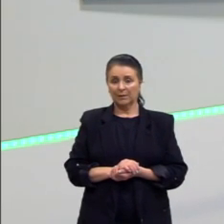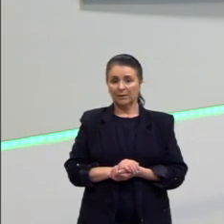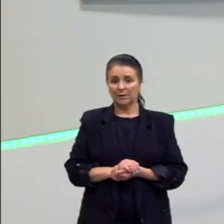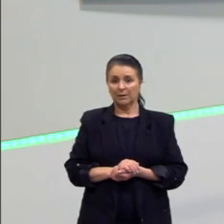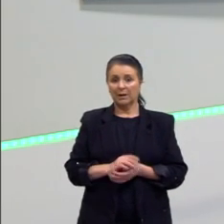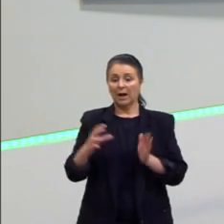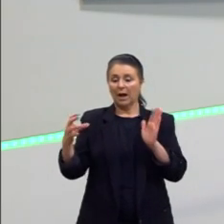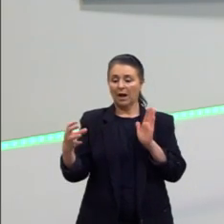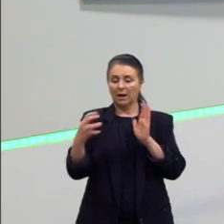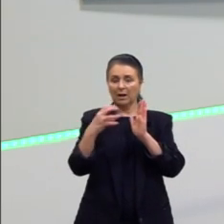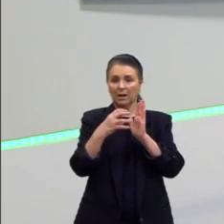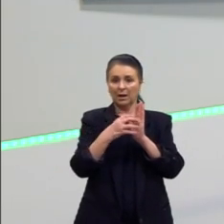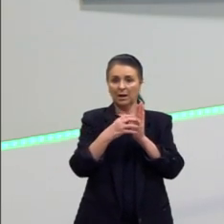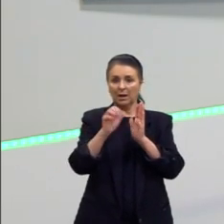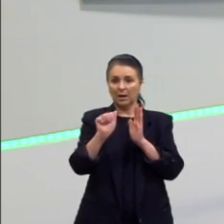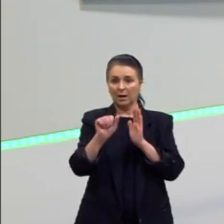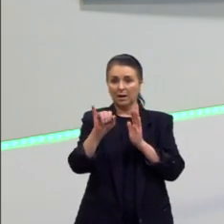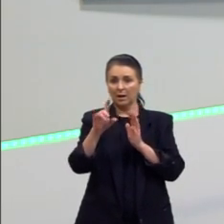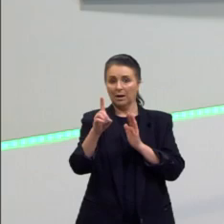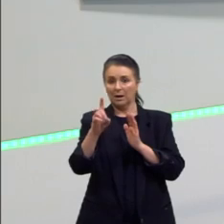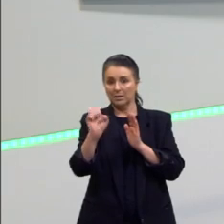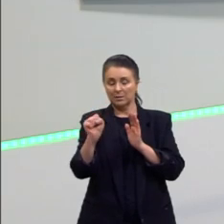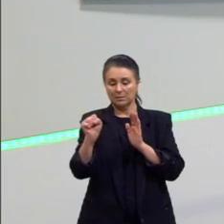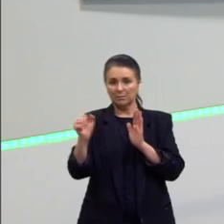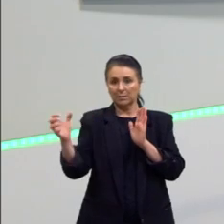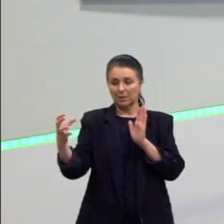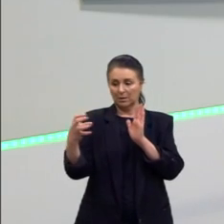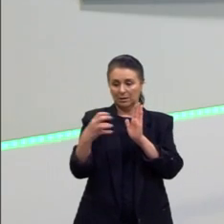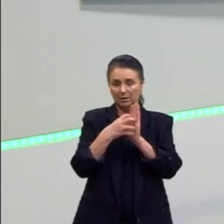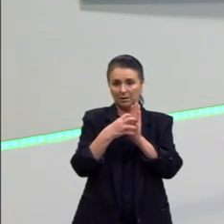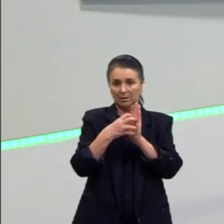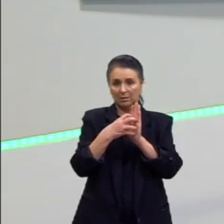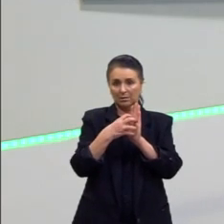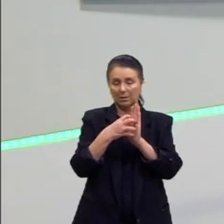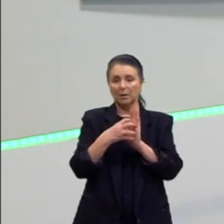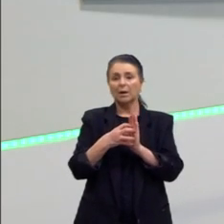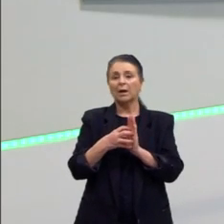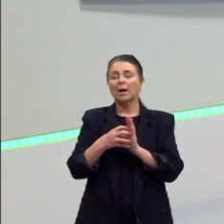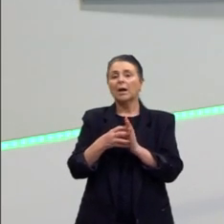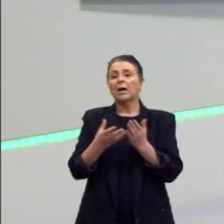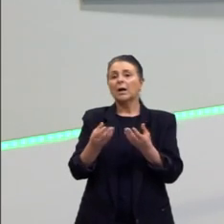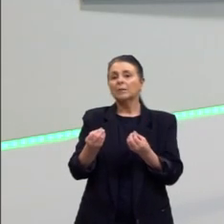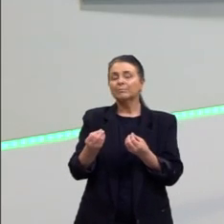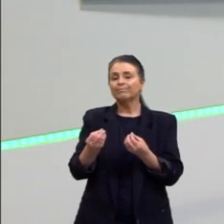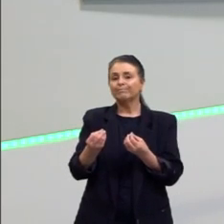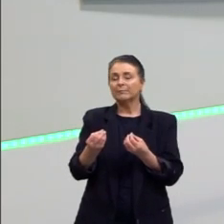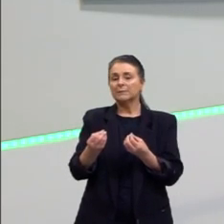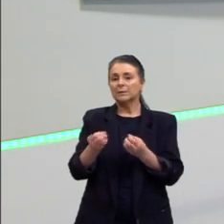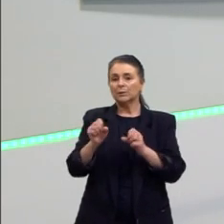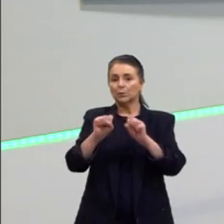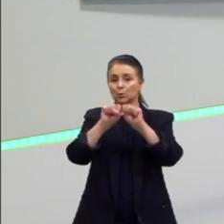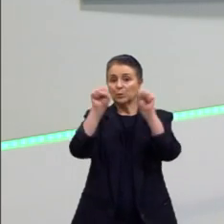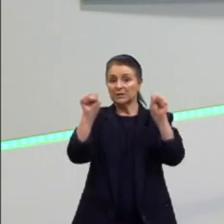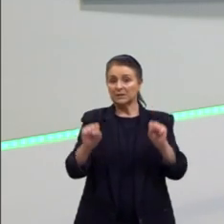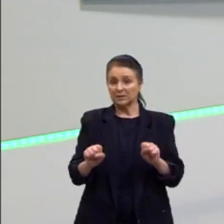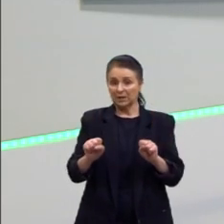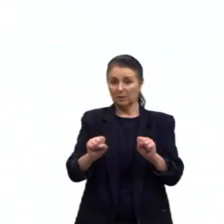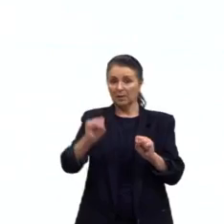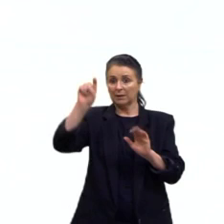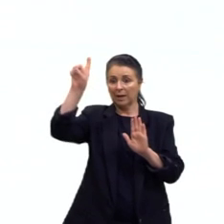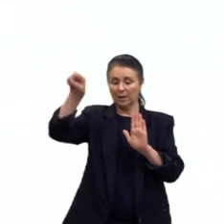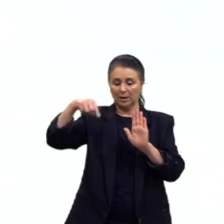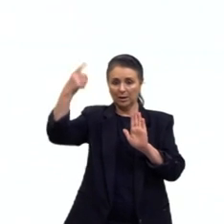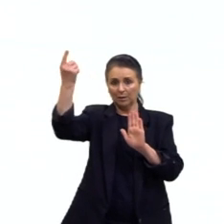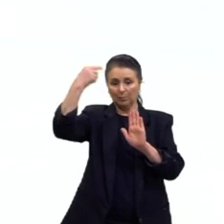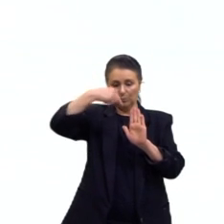A Aedes, que é bastante comum, bastante falada também, ela vai atuar no sistema imunológico da